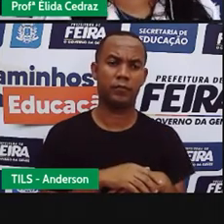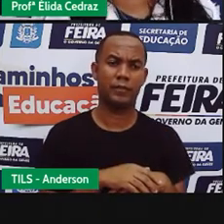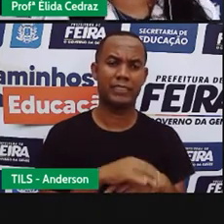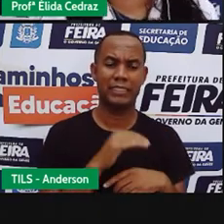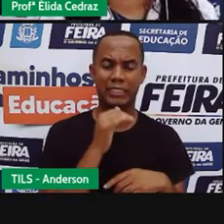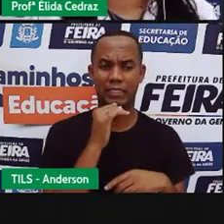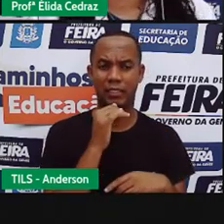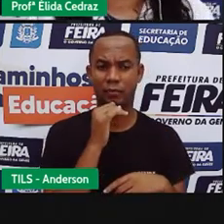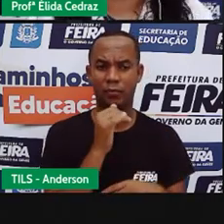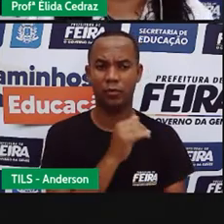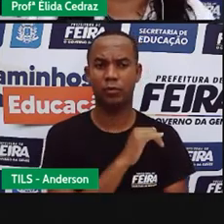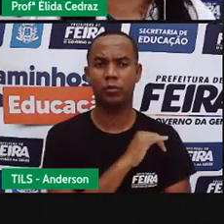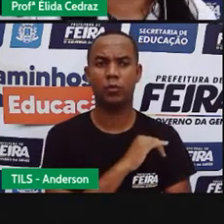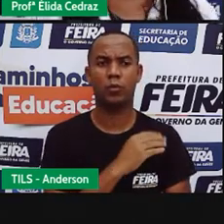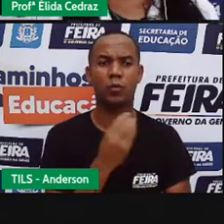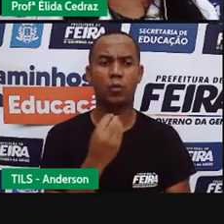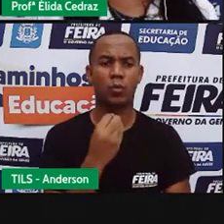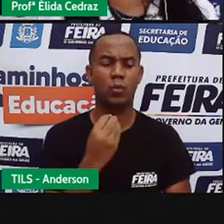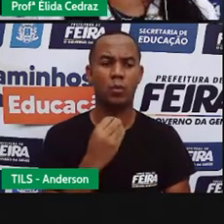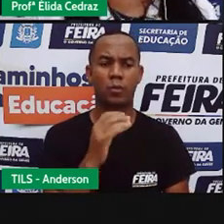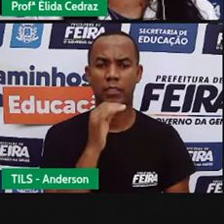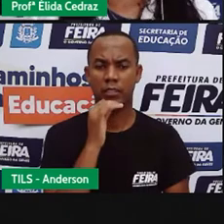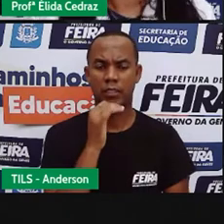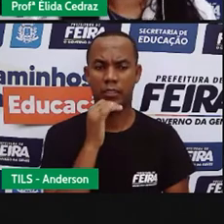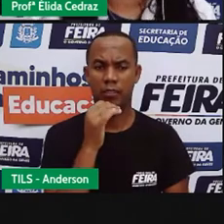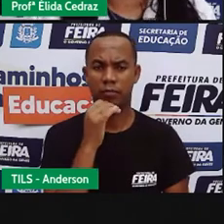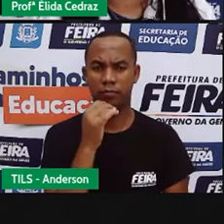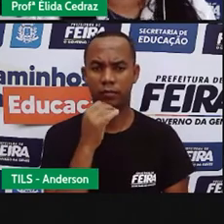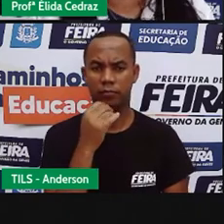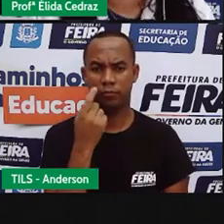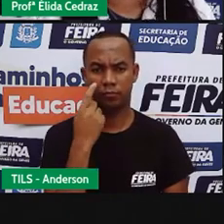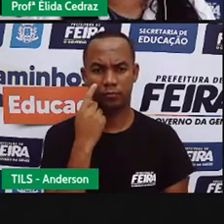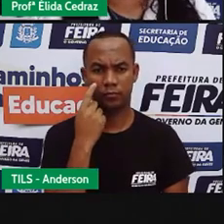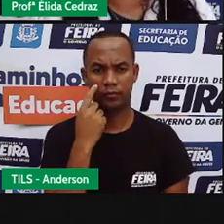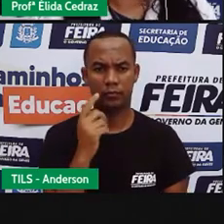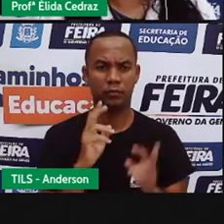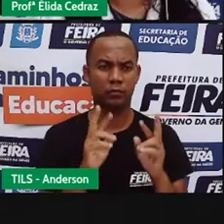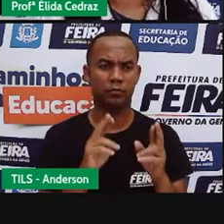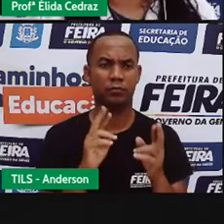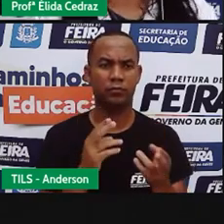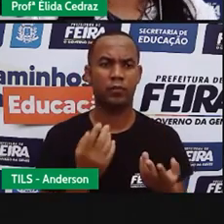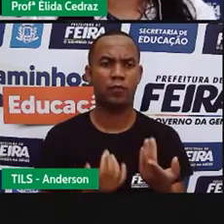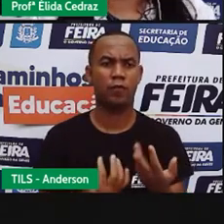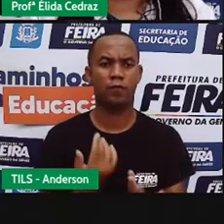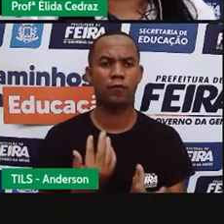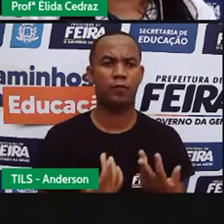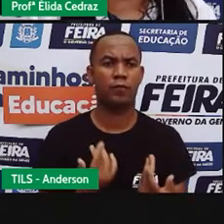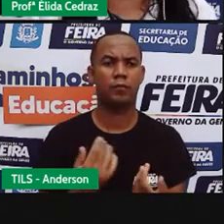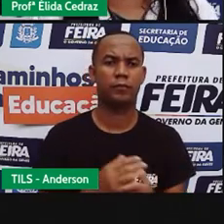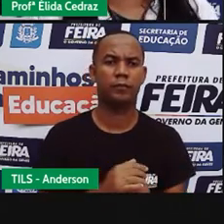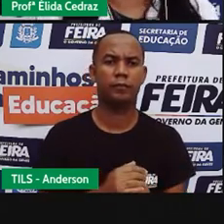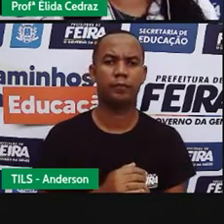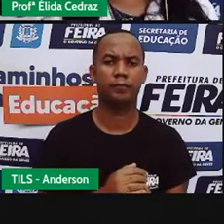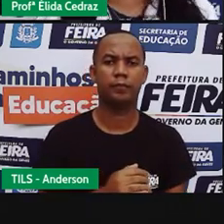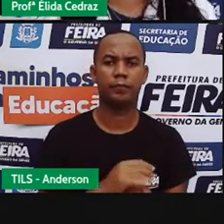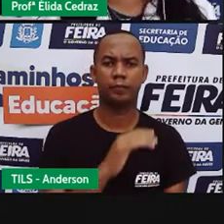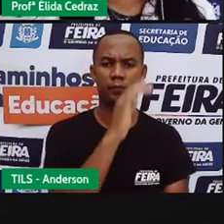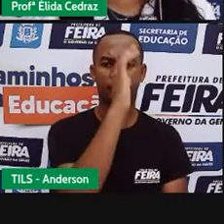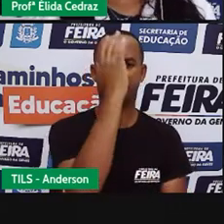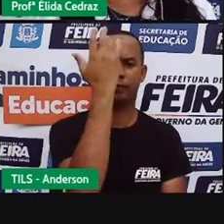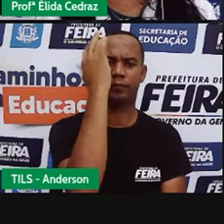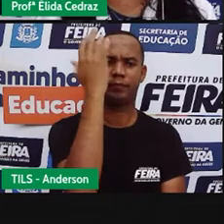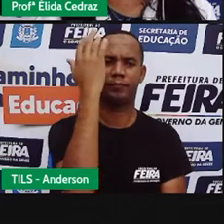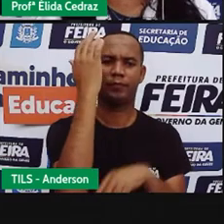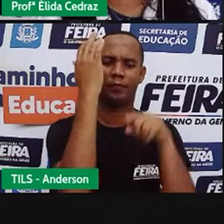é resistente a altas temperaturas. Chega o fogo. A madeira. A madeira